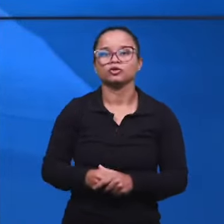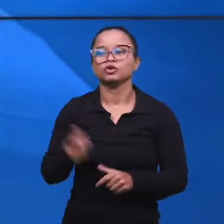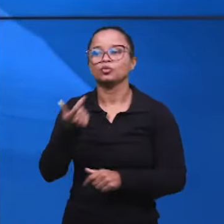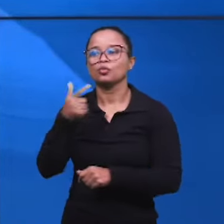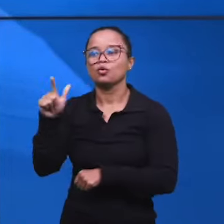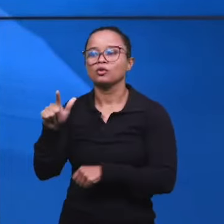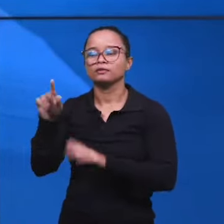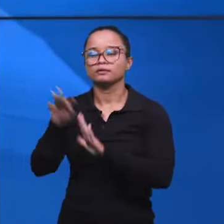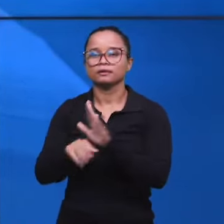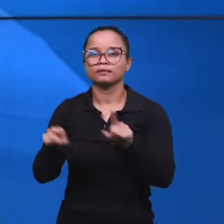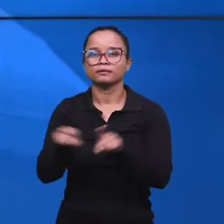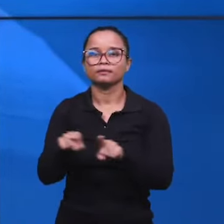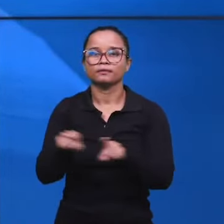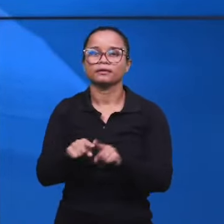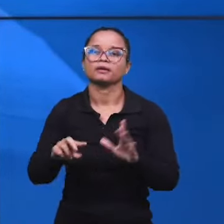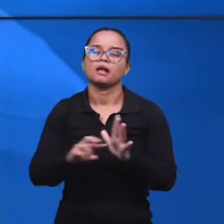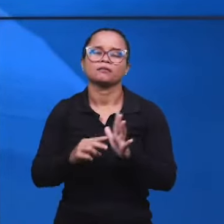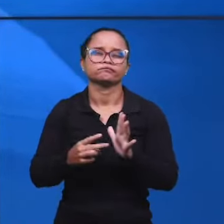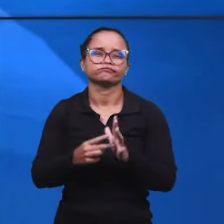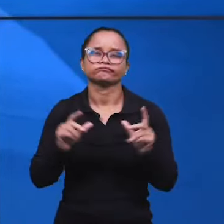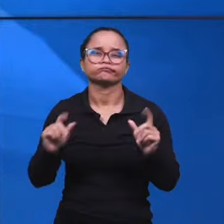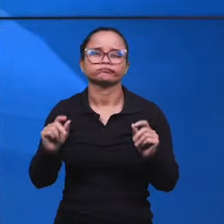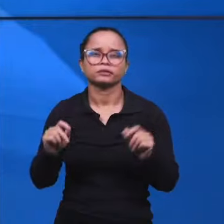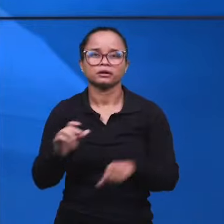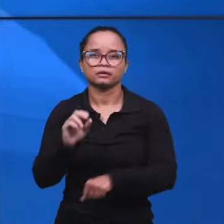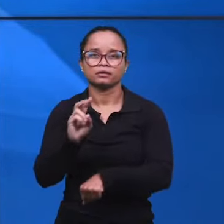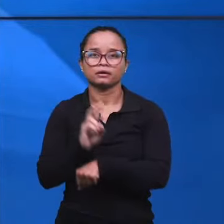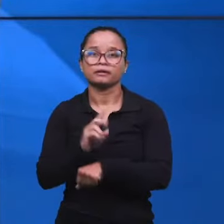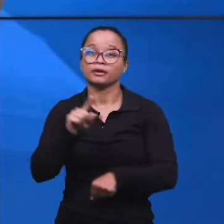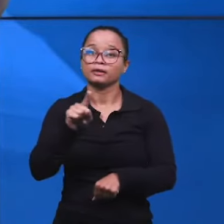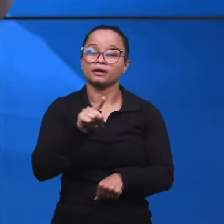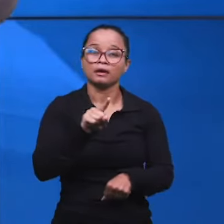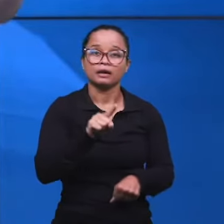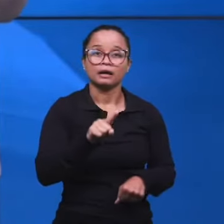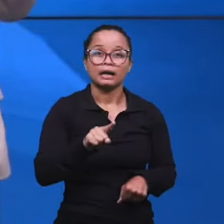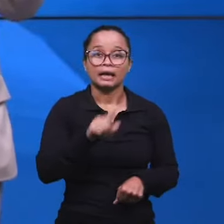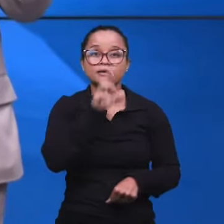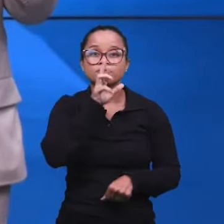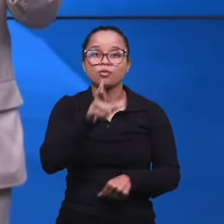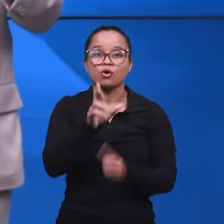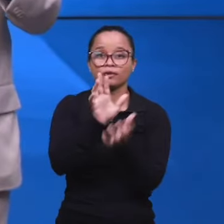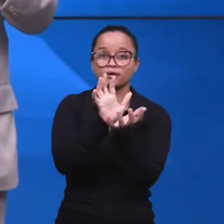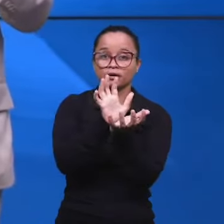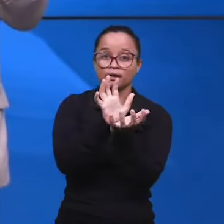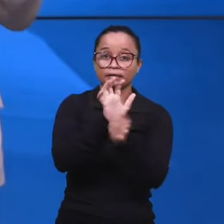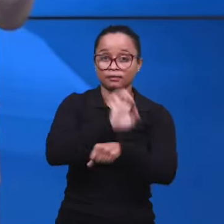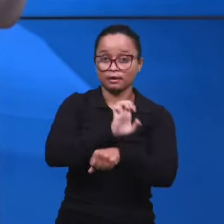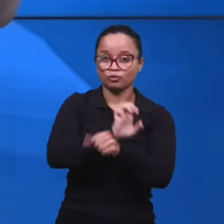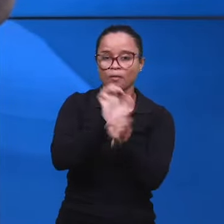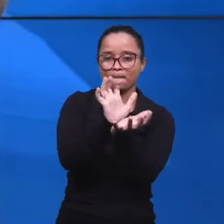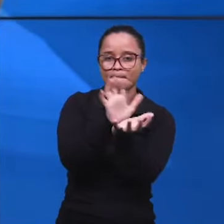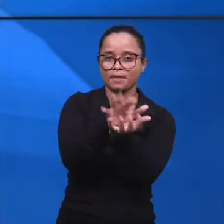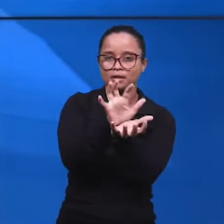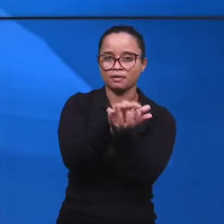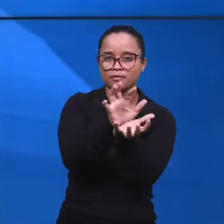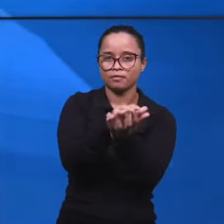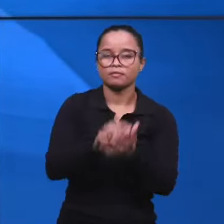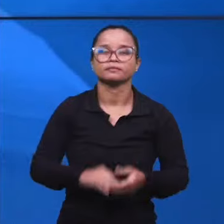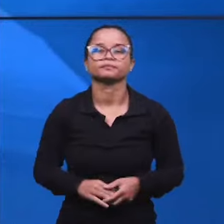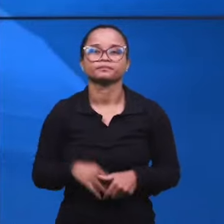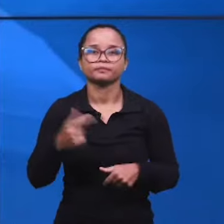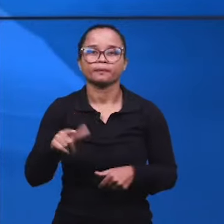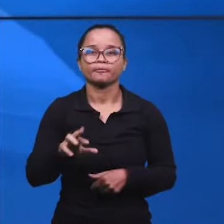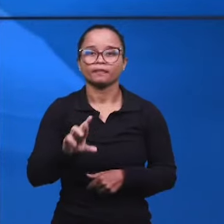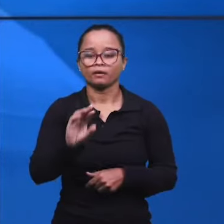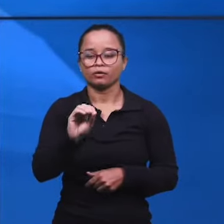em outro texto? E quem vai nos dar essa resposta vai ser lá de Pernambuco, na cidade de Garanhuns, na nossa igreja em Garanhuns, o Rodrigo